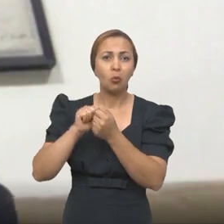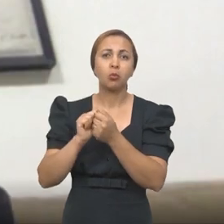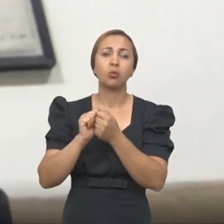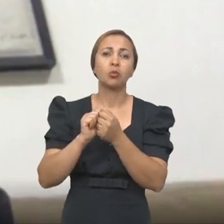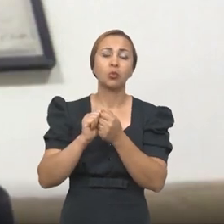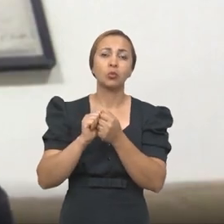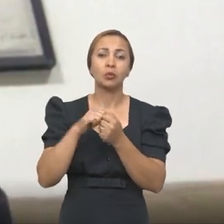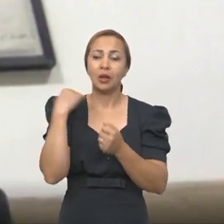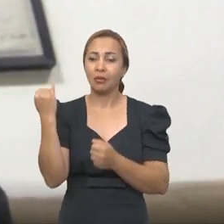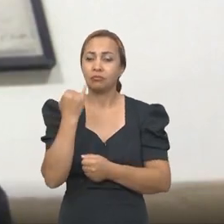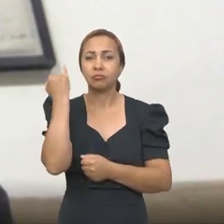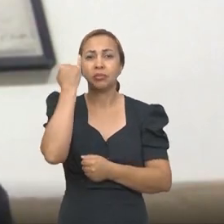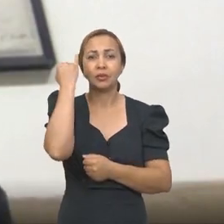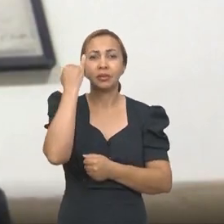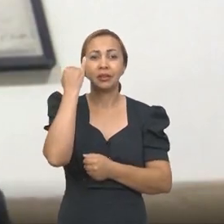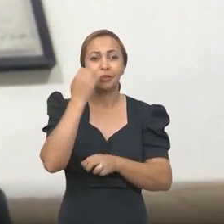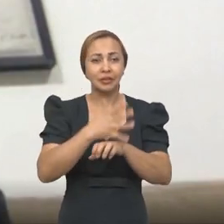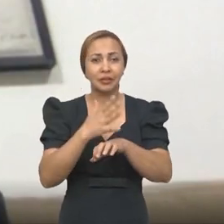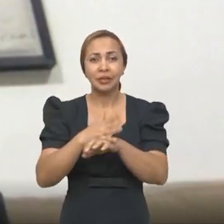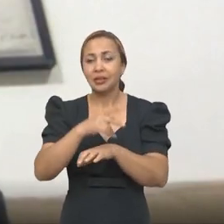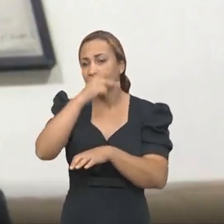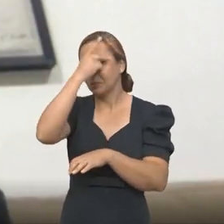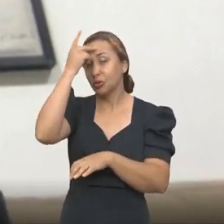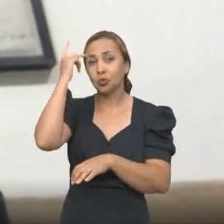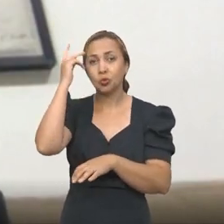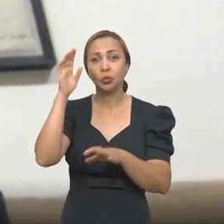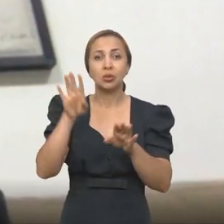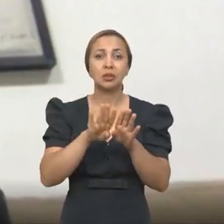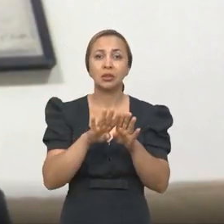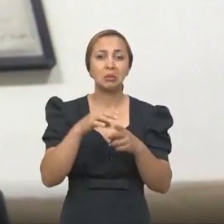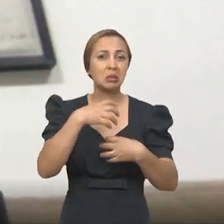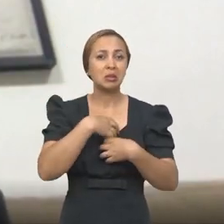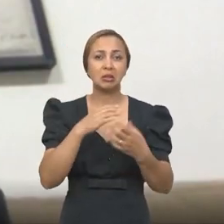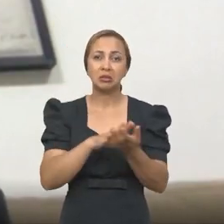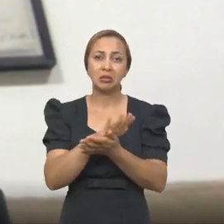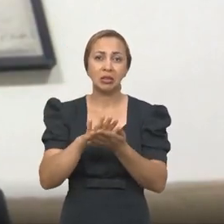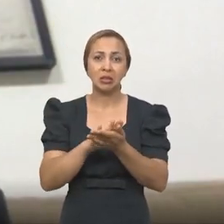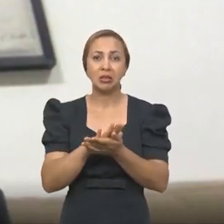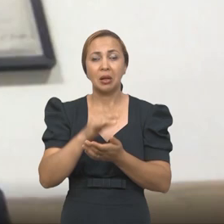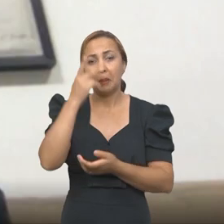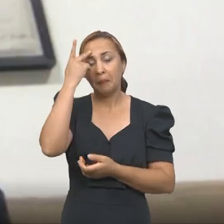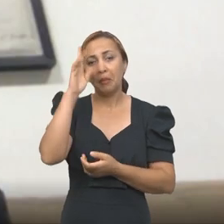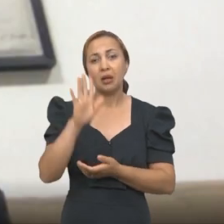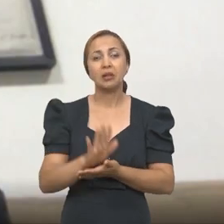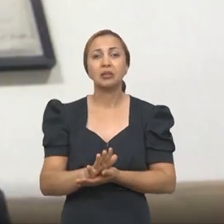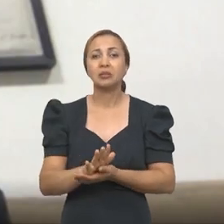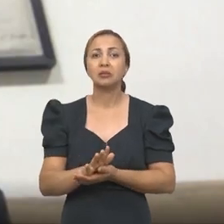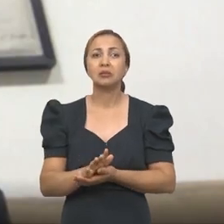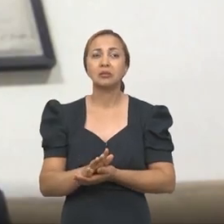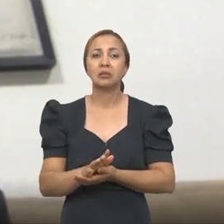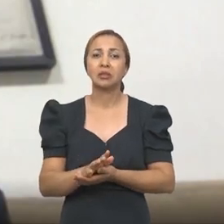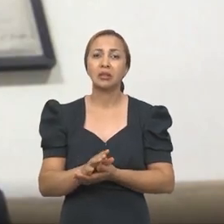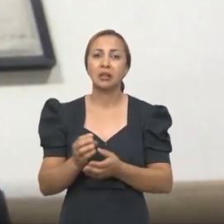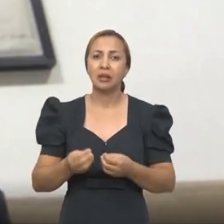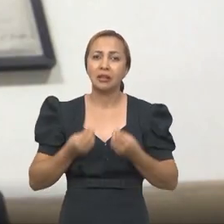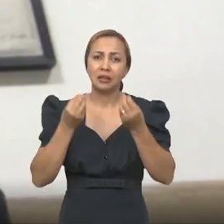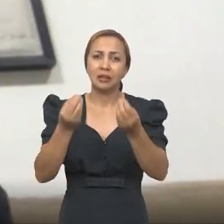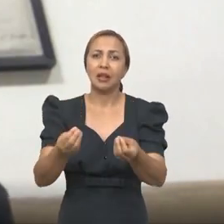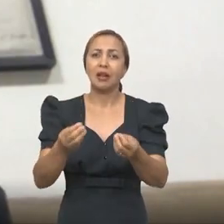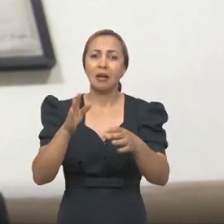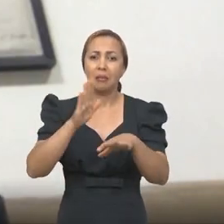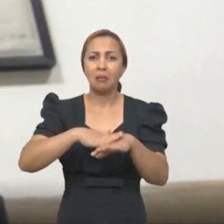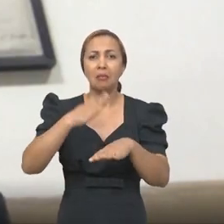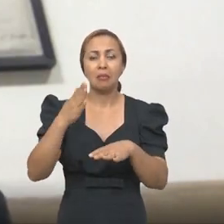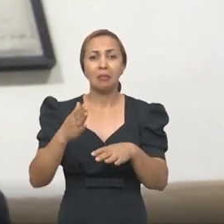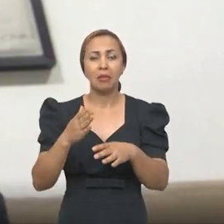para o mundo todo, que é importante testar os assintomáticos para dar